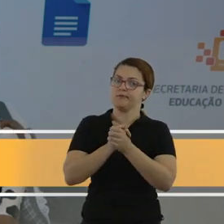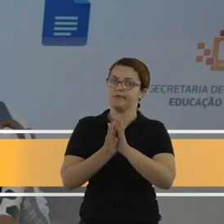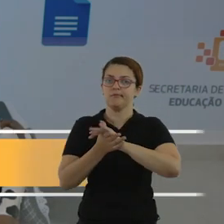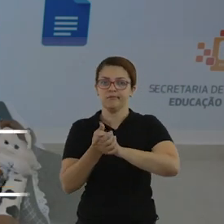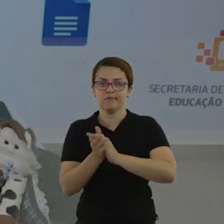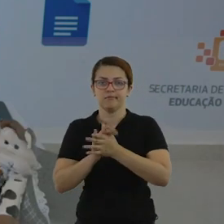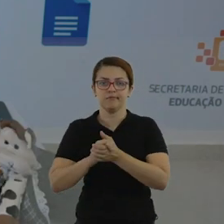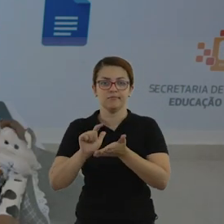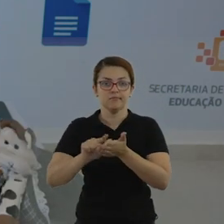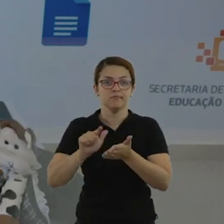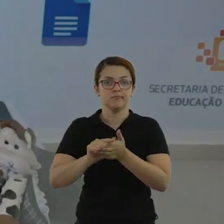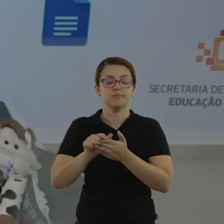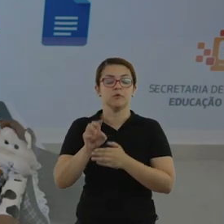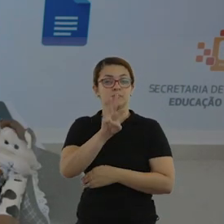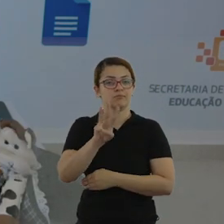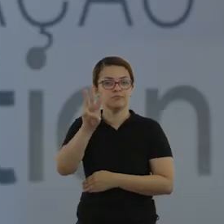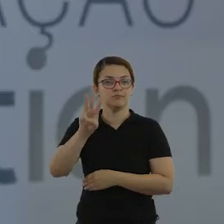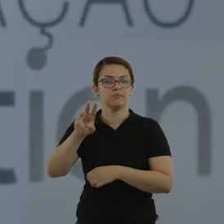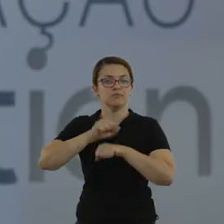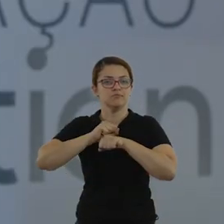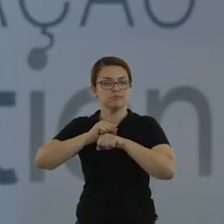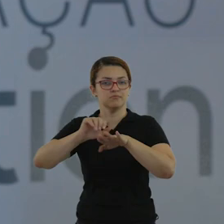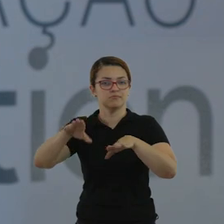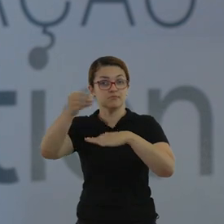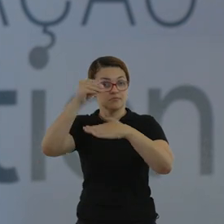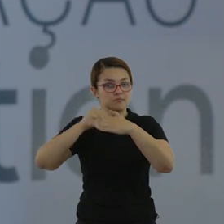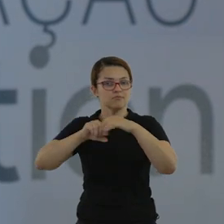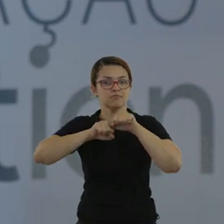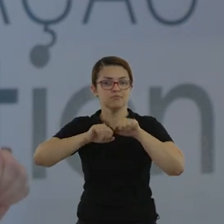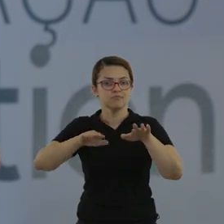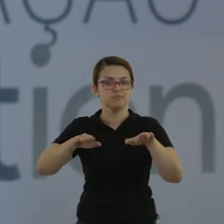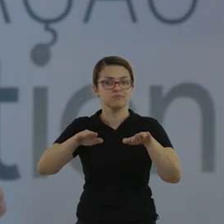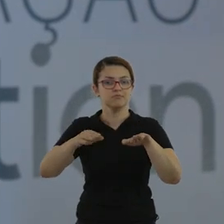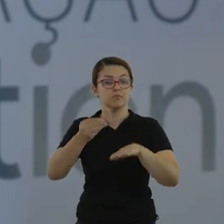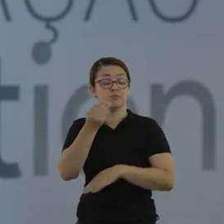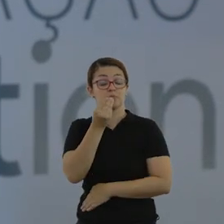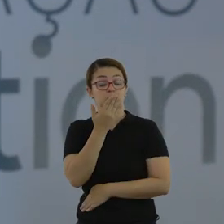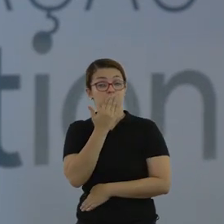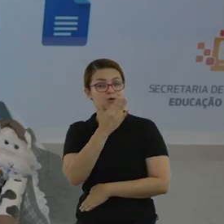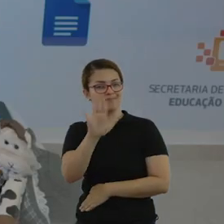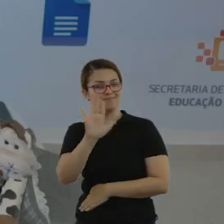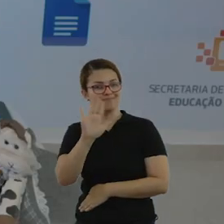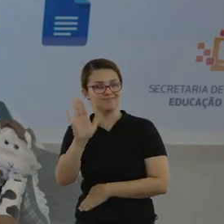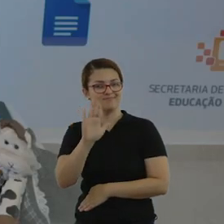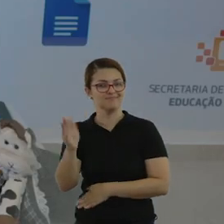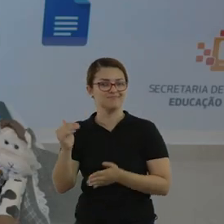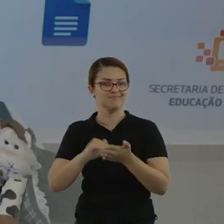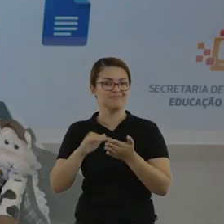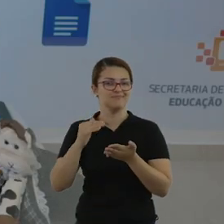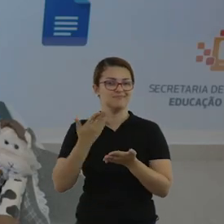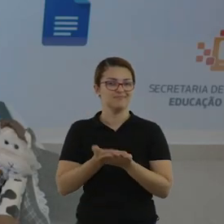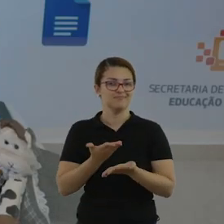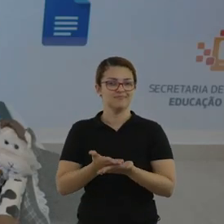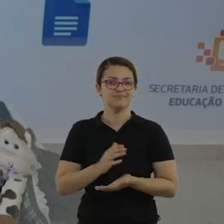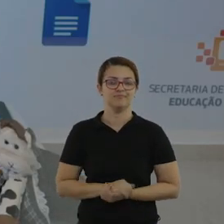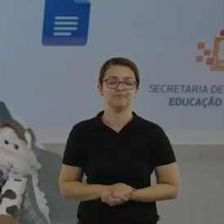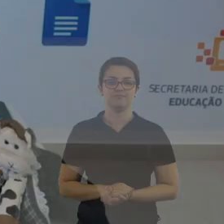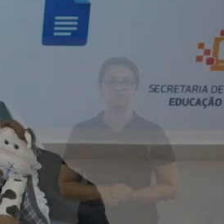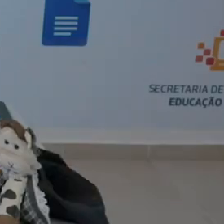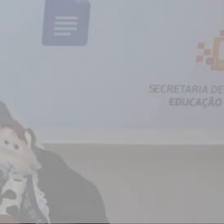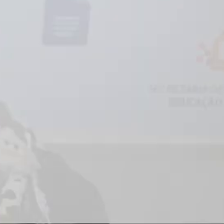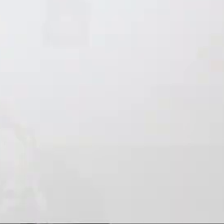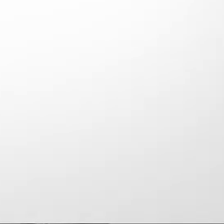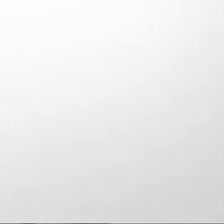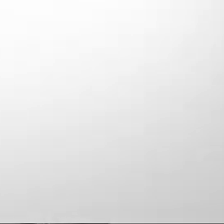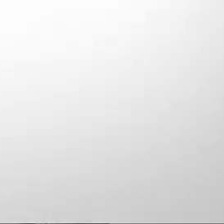fiquem em casa, lavem bem as mãos e compartilhem esse link que você está acessando nesse momento. Um grande beijo e